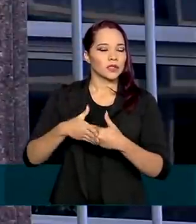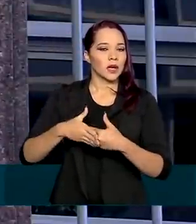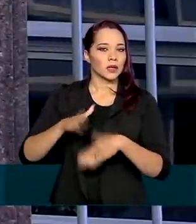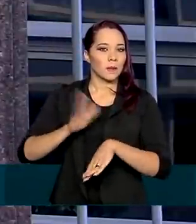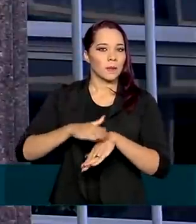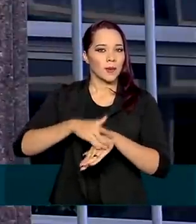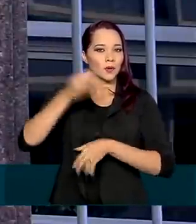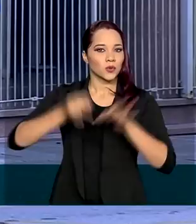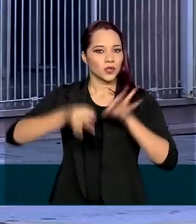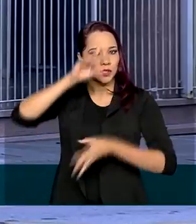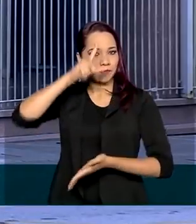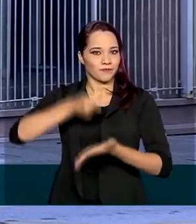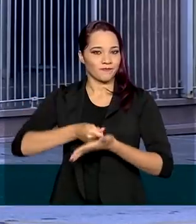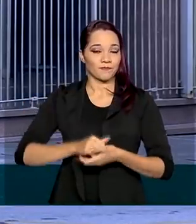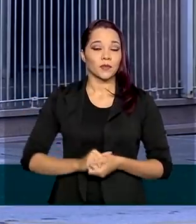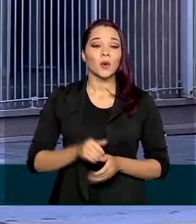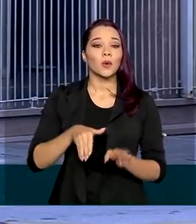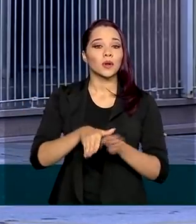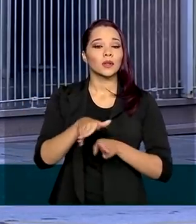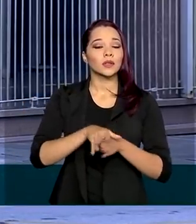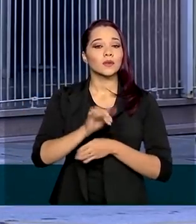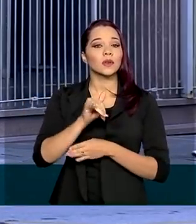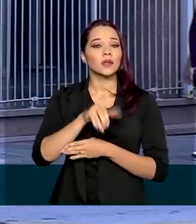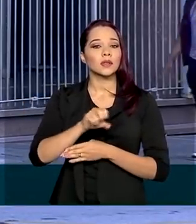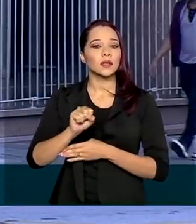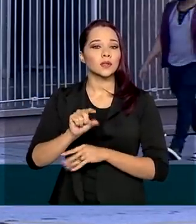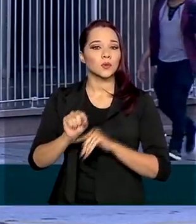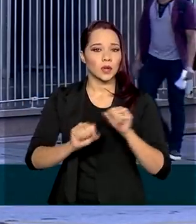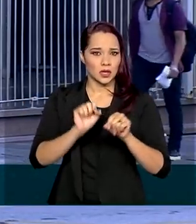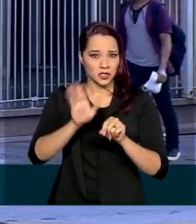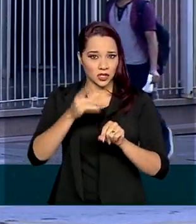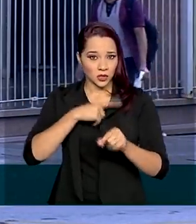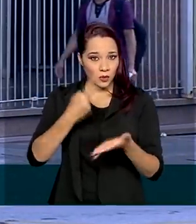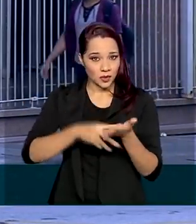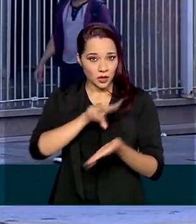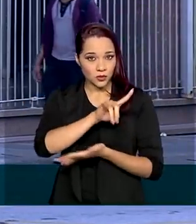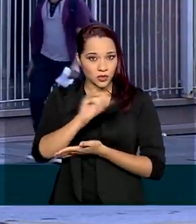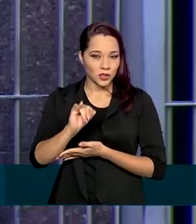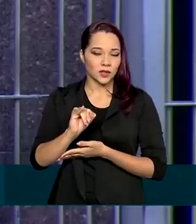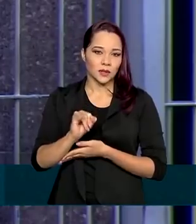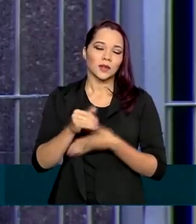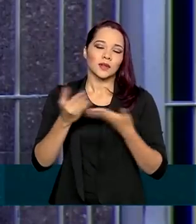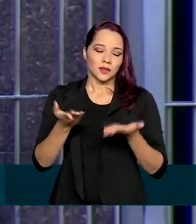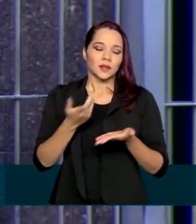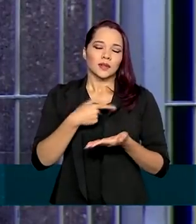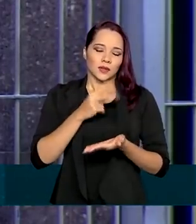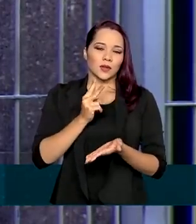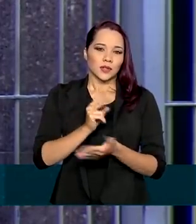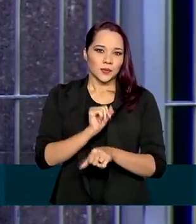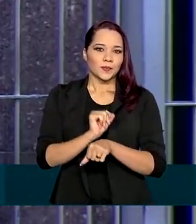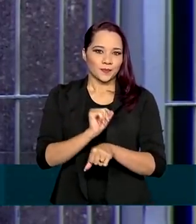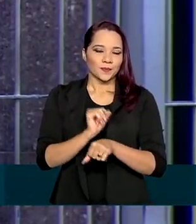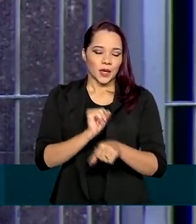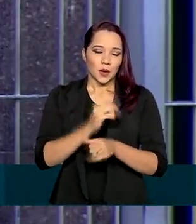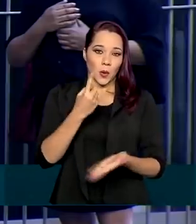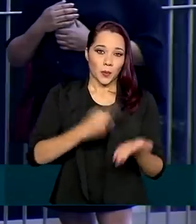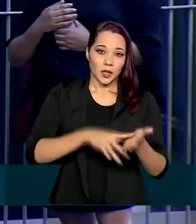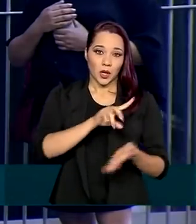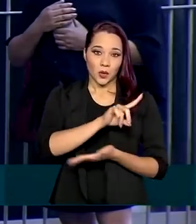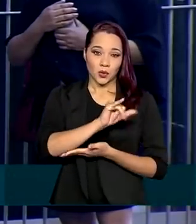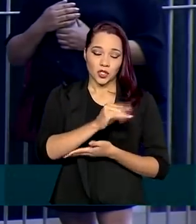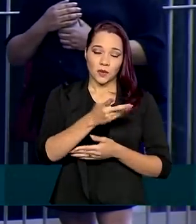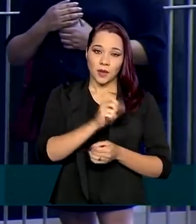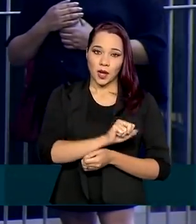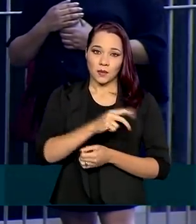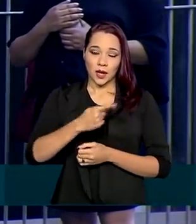judicial. E a orientação do INSS para quem já havia agendado atendimento é proceder com a remarcação pelo